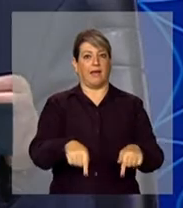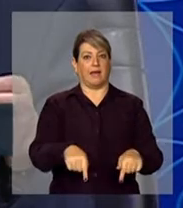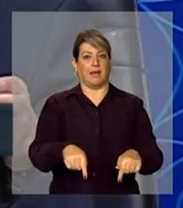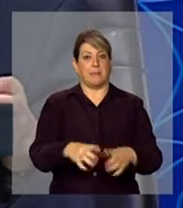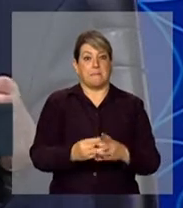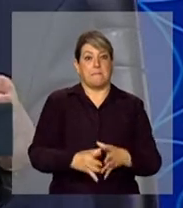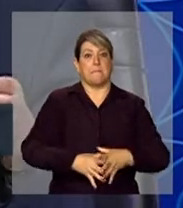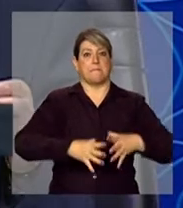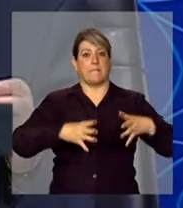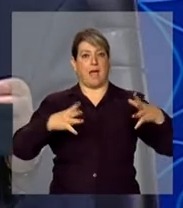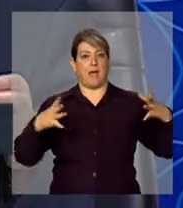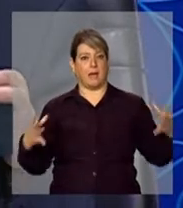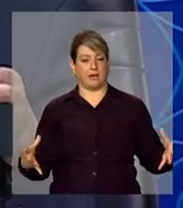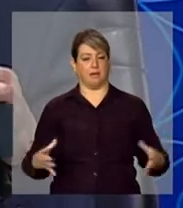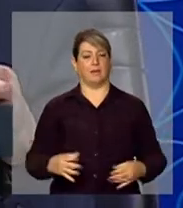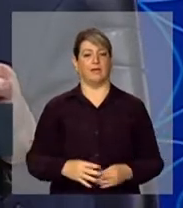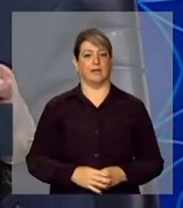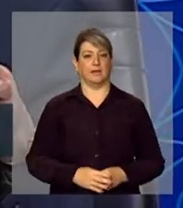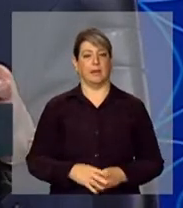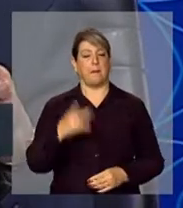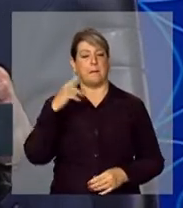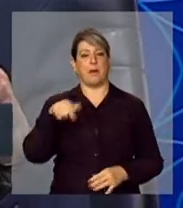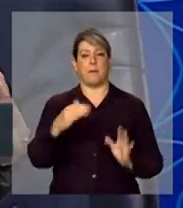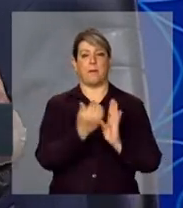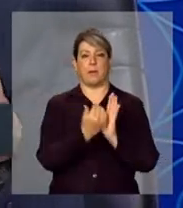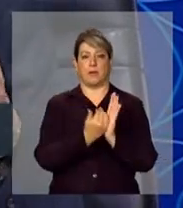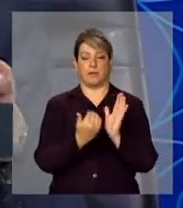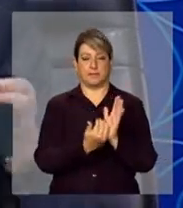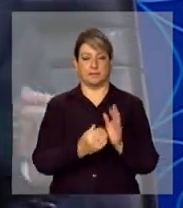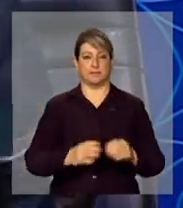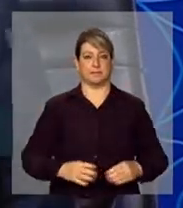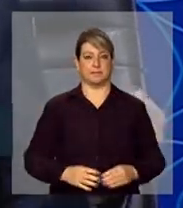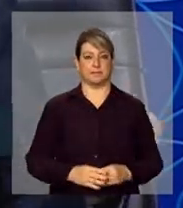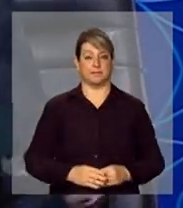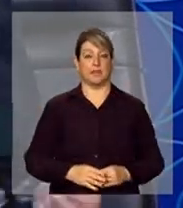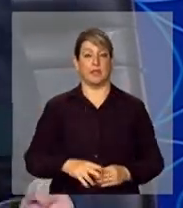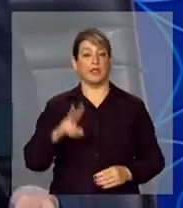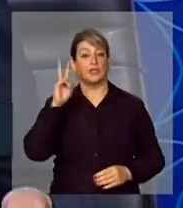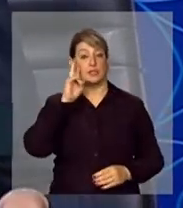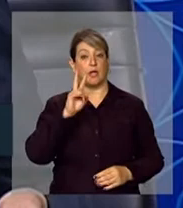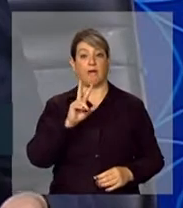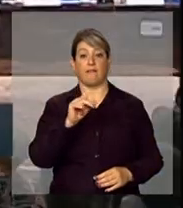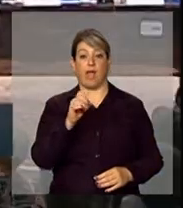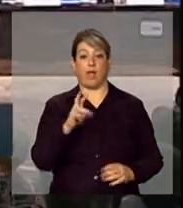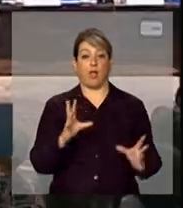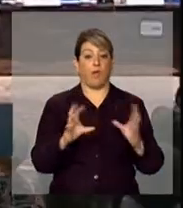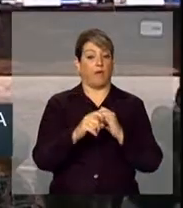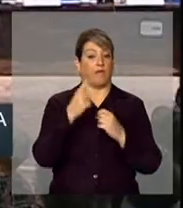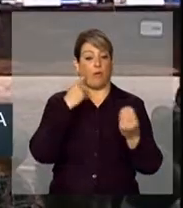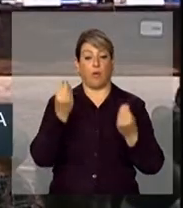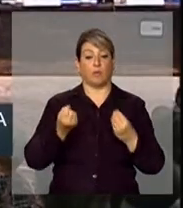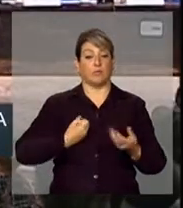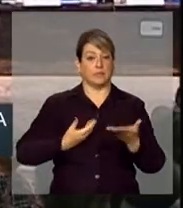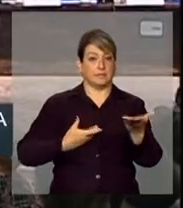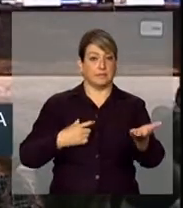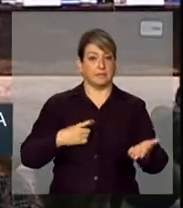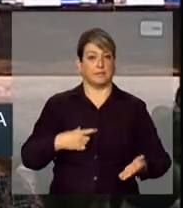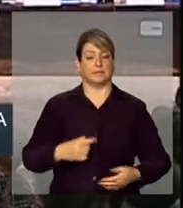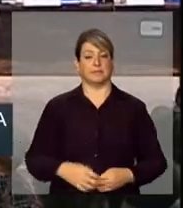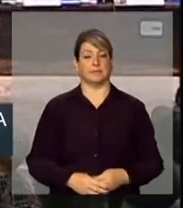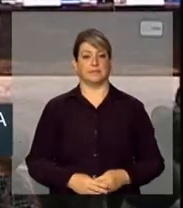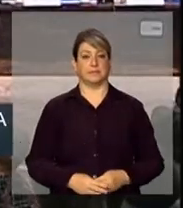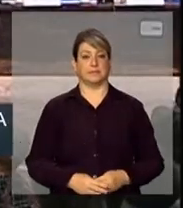generosa, mais abrangente para o programa. Quanto aos valores, veja aí, Vicente, se você tem esses números aí para apresentar.